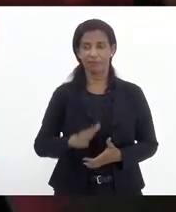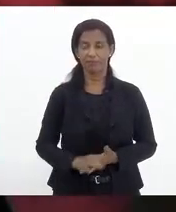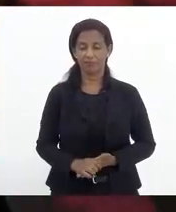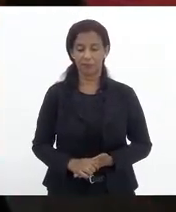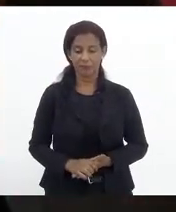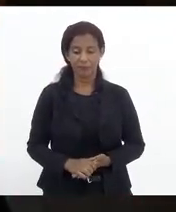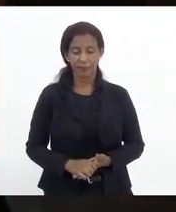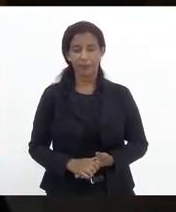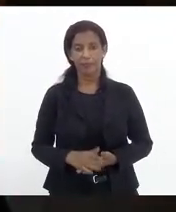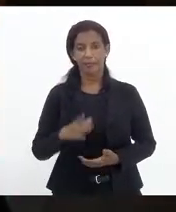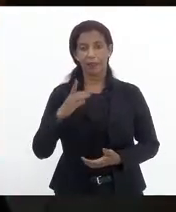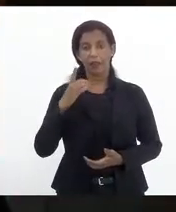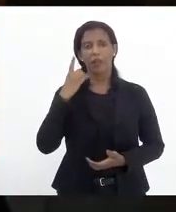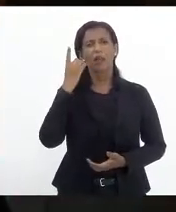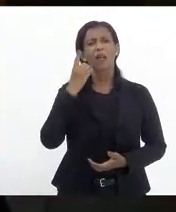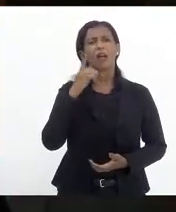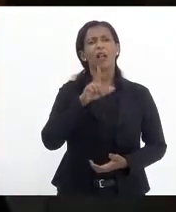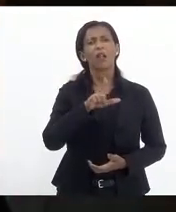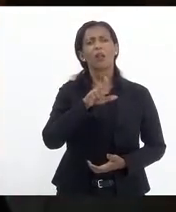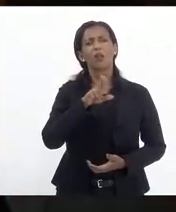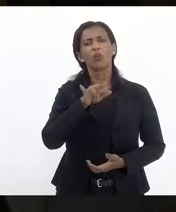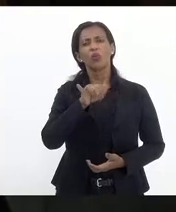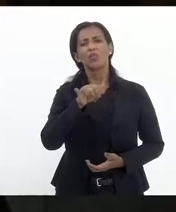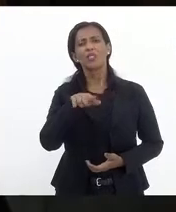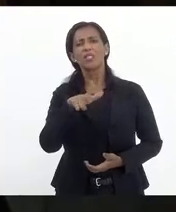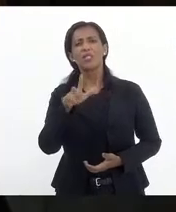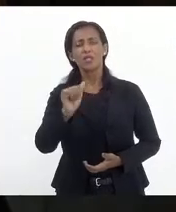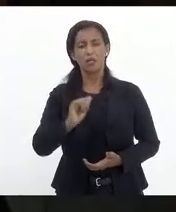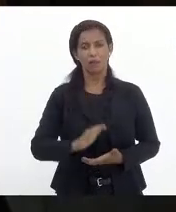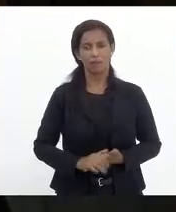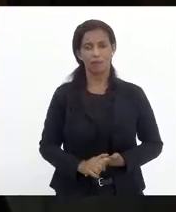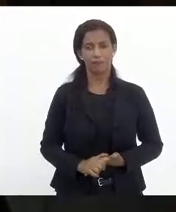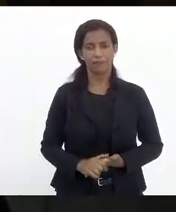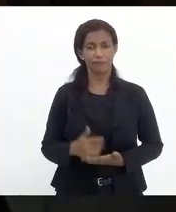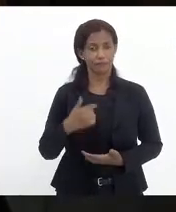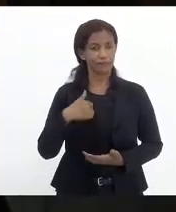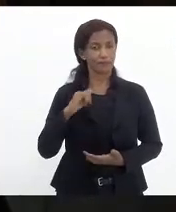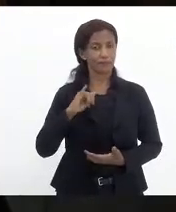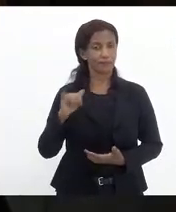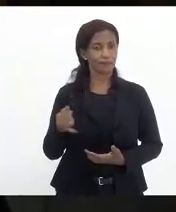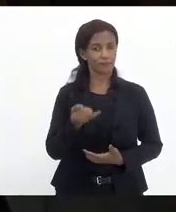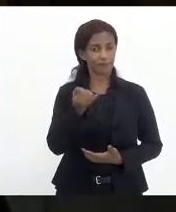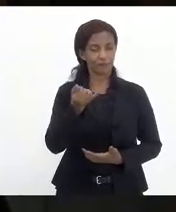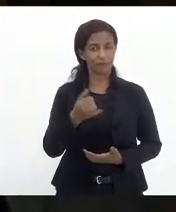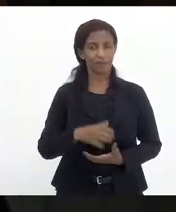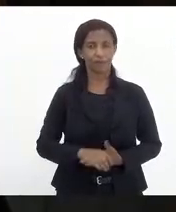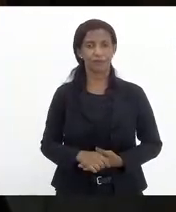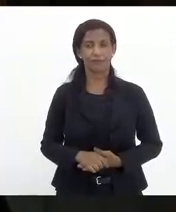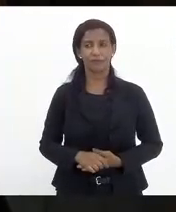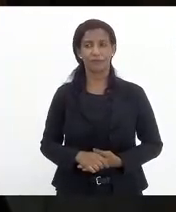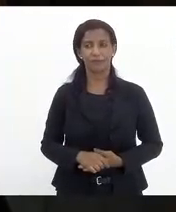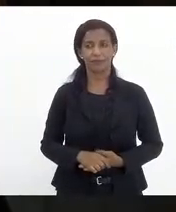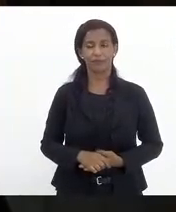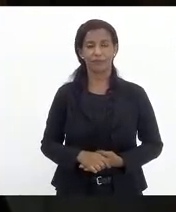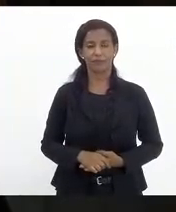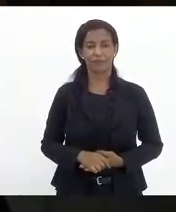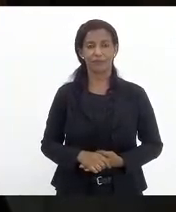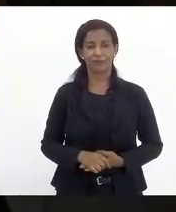Deputada Lucinha, tive oportunidade no